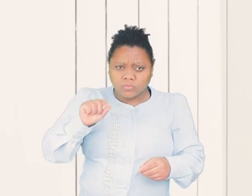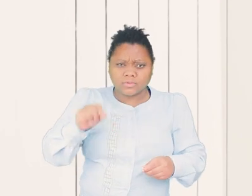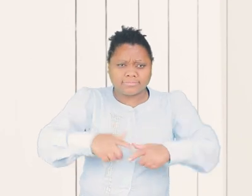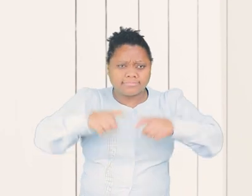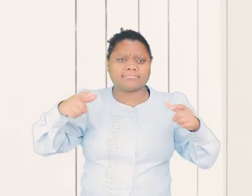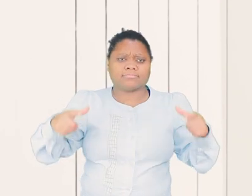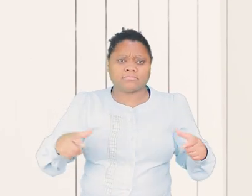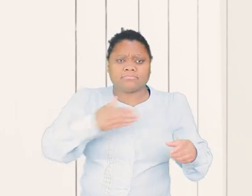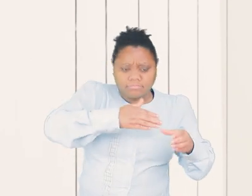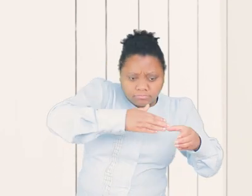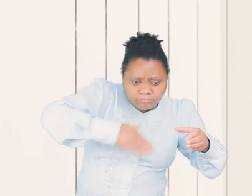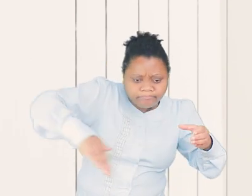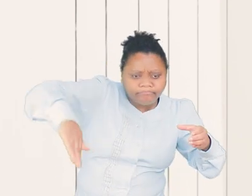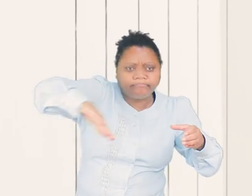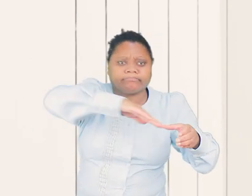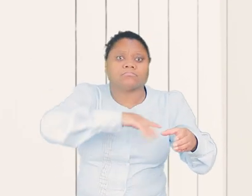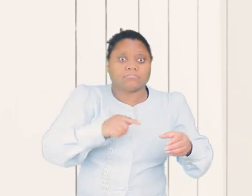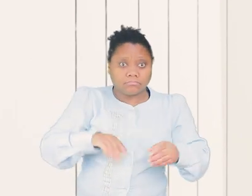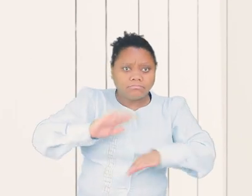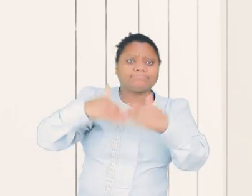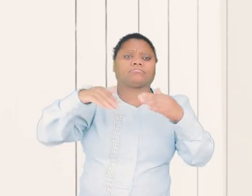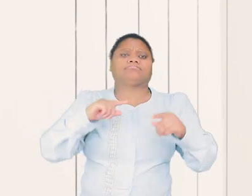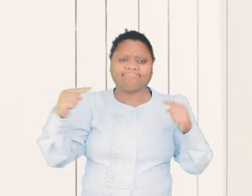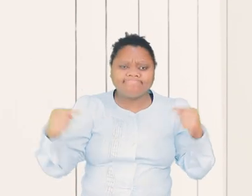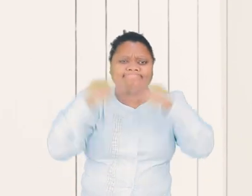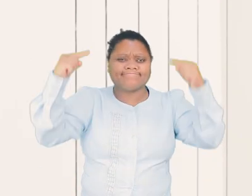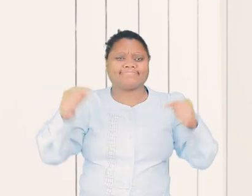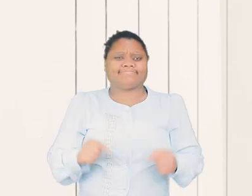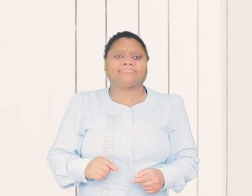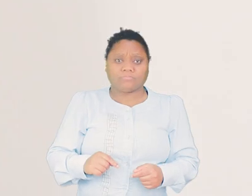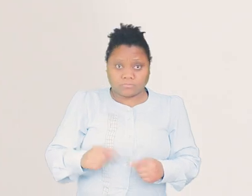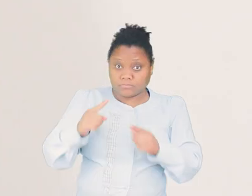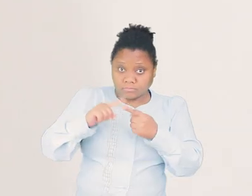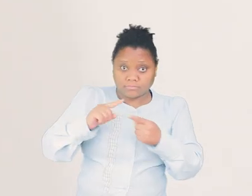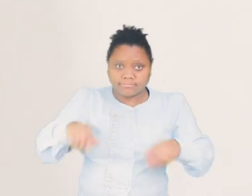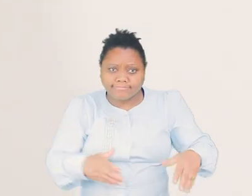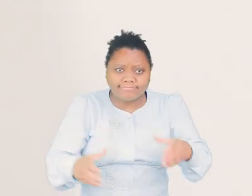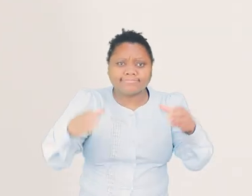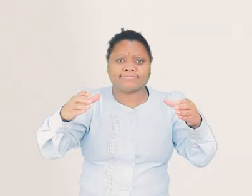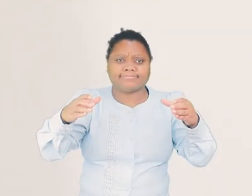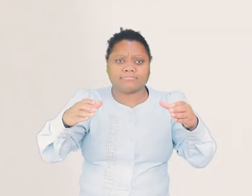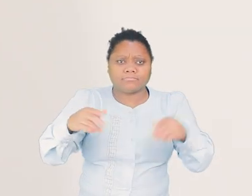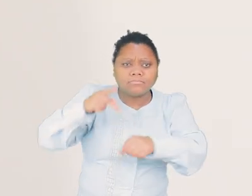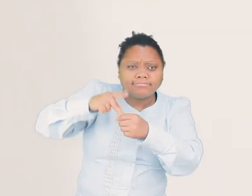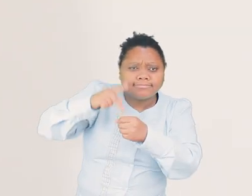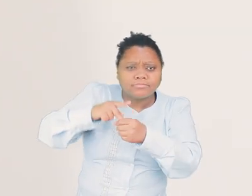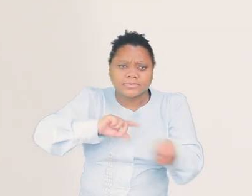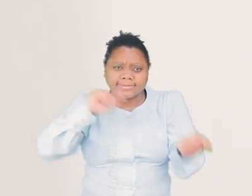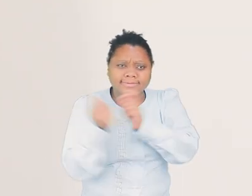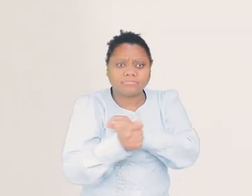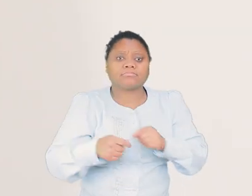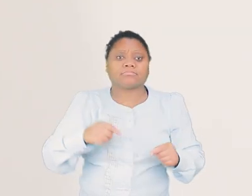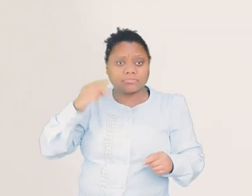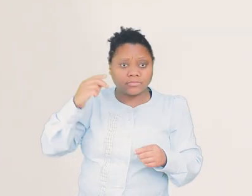Steel Drum encontrou o lugar certo para se desenvolver. Somando os galões de petróleo que